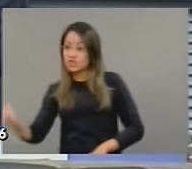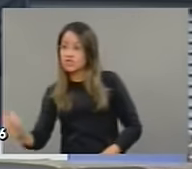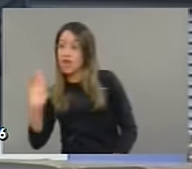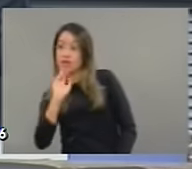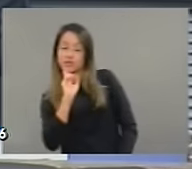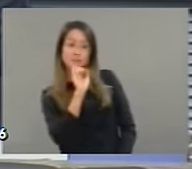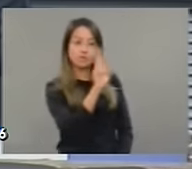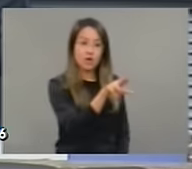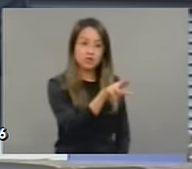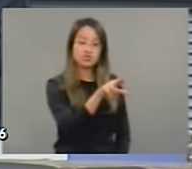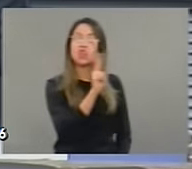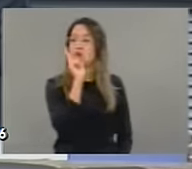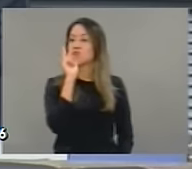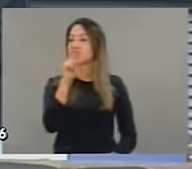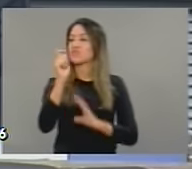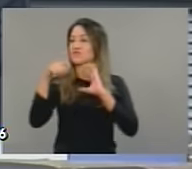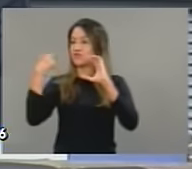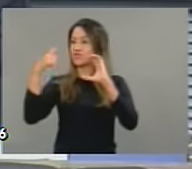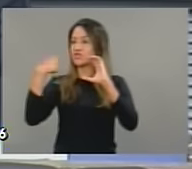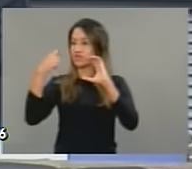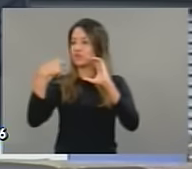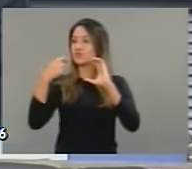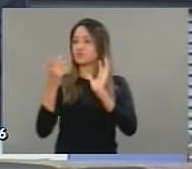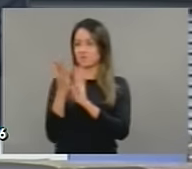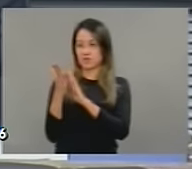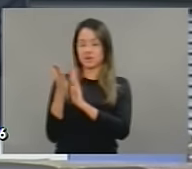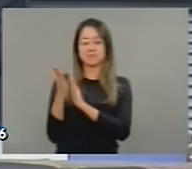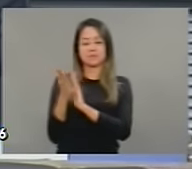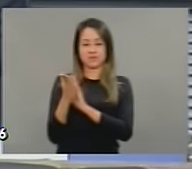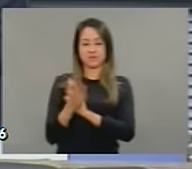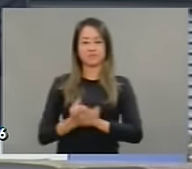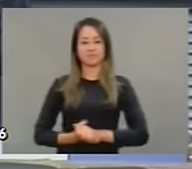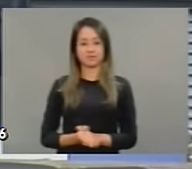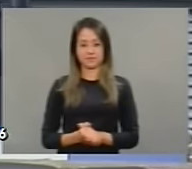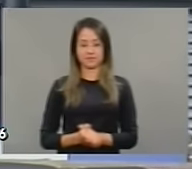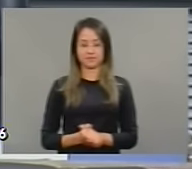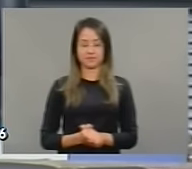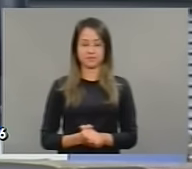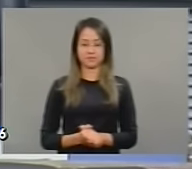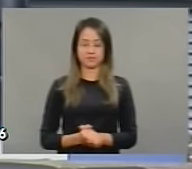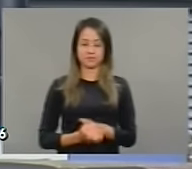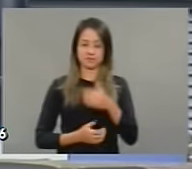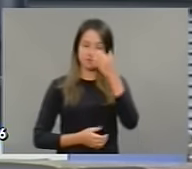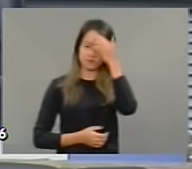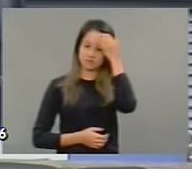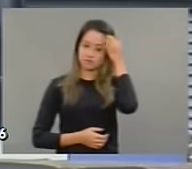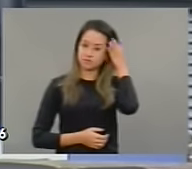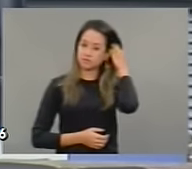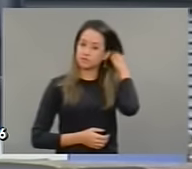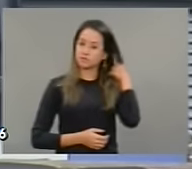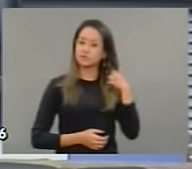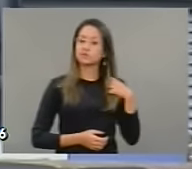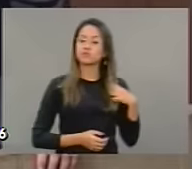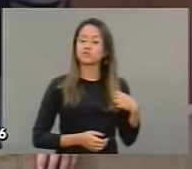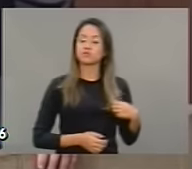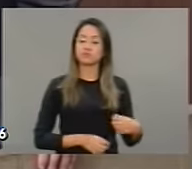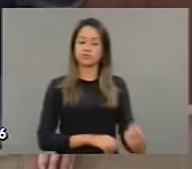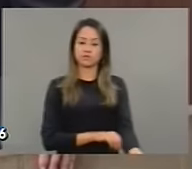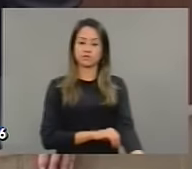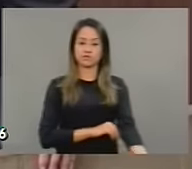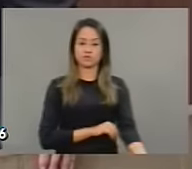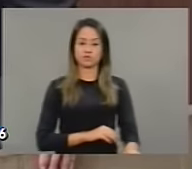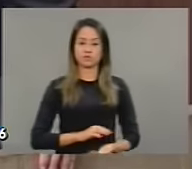apoiem Vossa Excelência e repudiam qualquer tipo de ação de denegrir a imagem de qualquer parlamentar desta casa. Obrigado, deputado Renato Roseno. Deputado Leonardo.